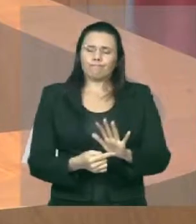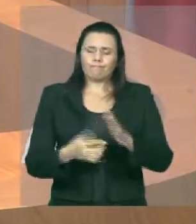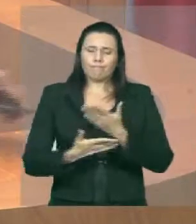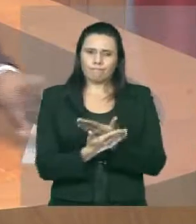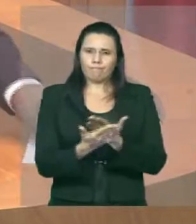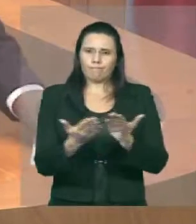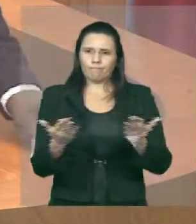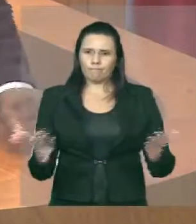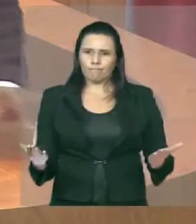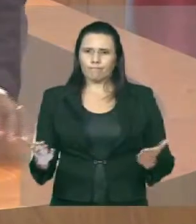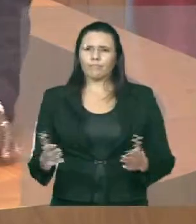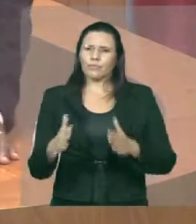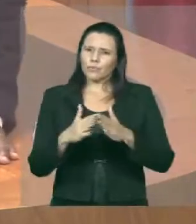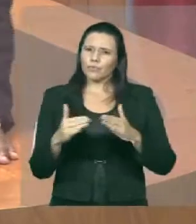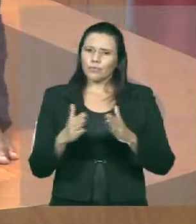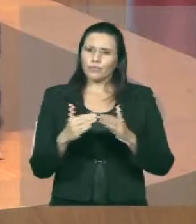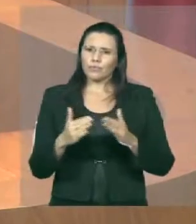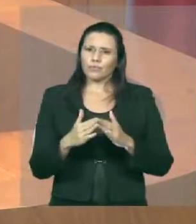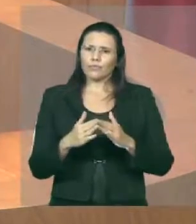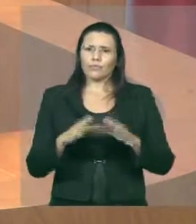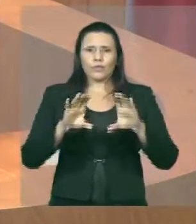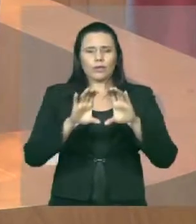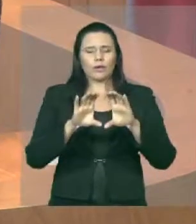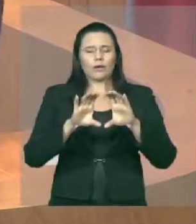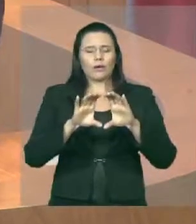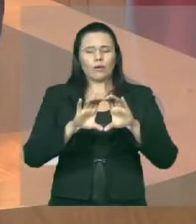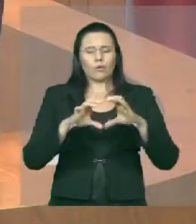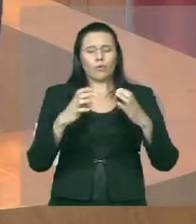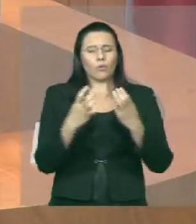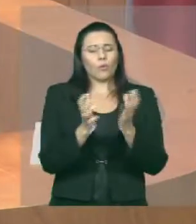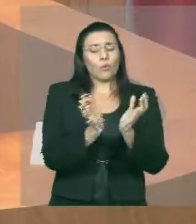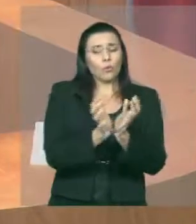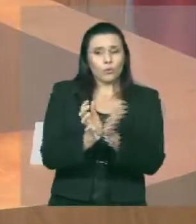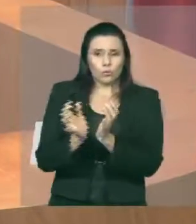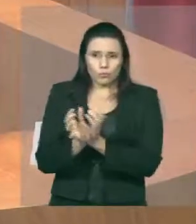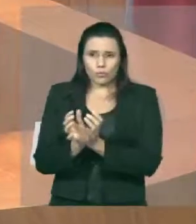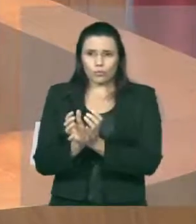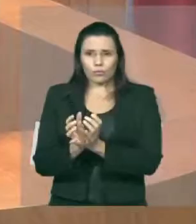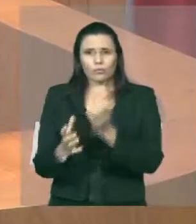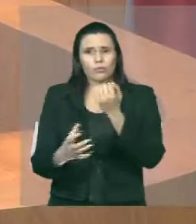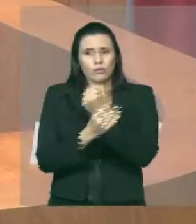à comissão de segurança amanhã que nós vamos tratar sobre esse assunto.